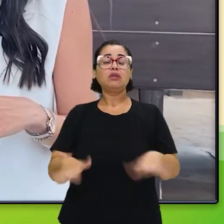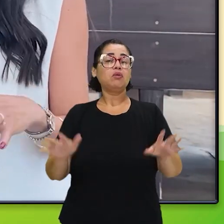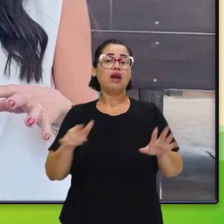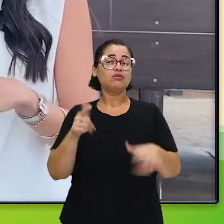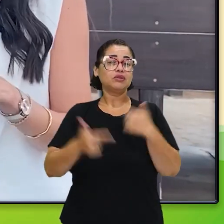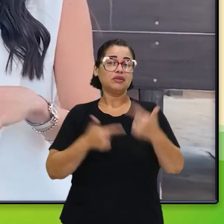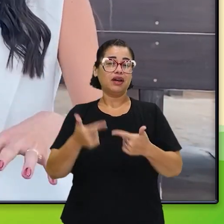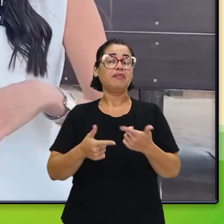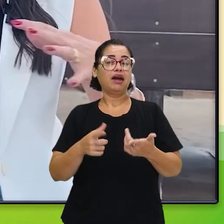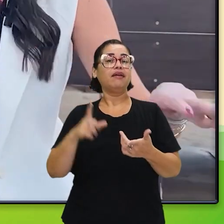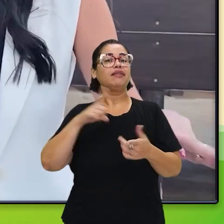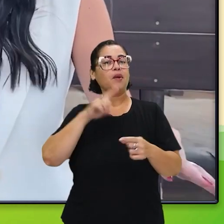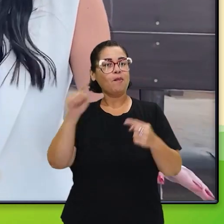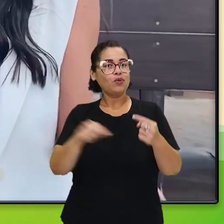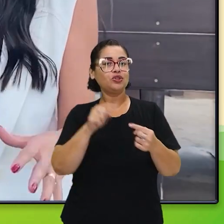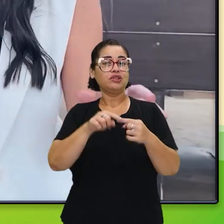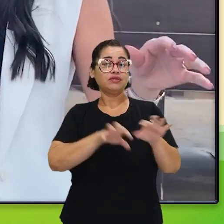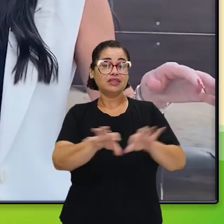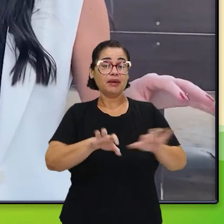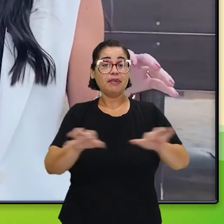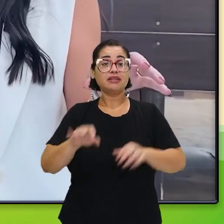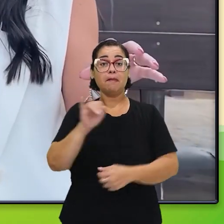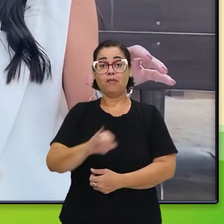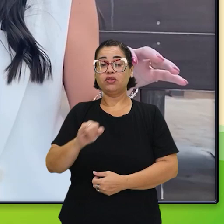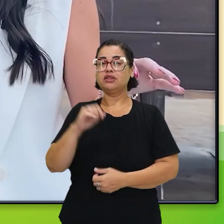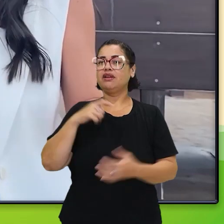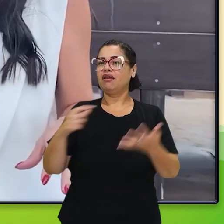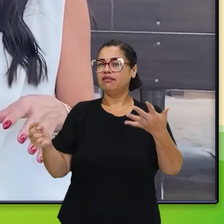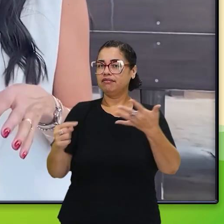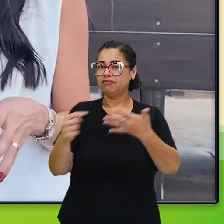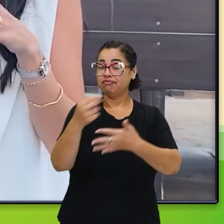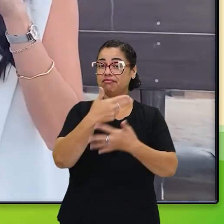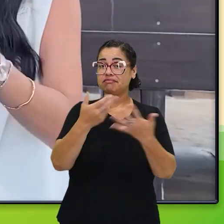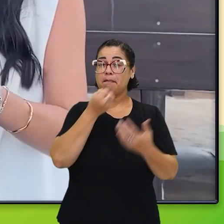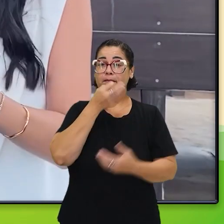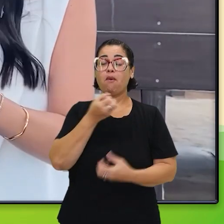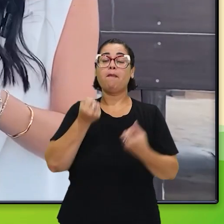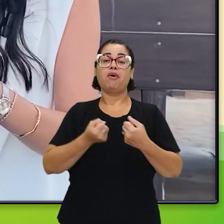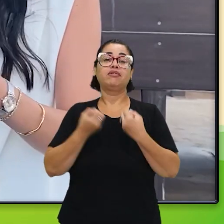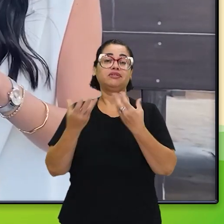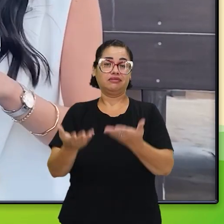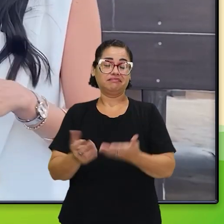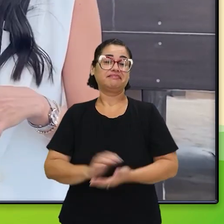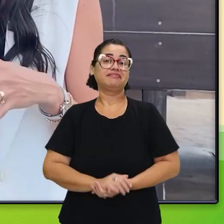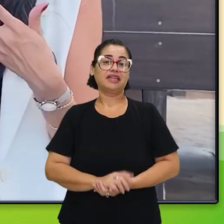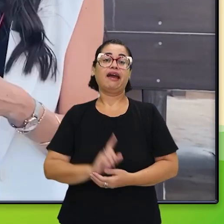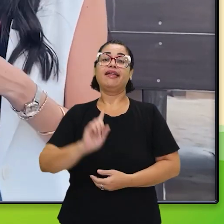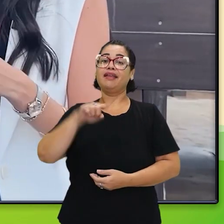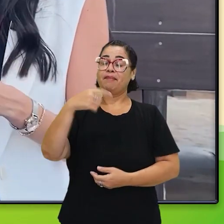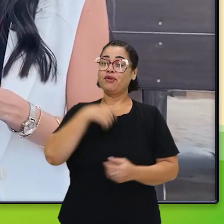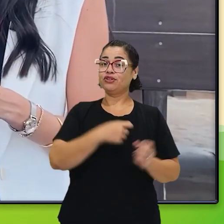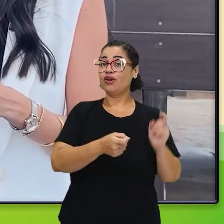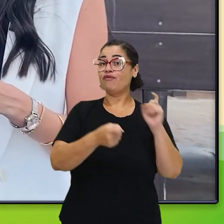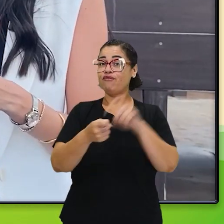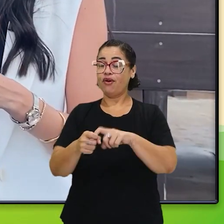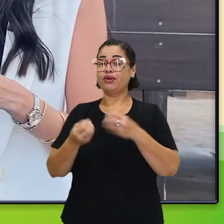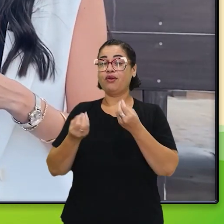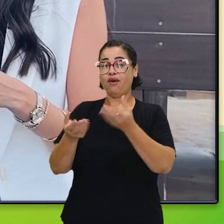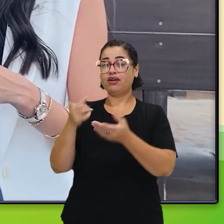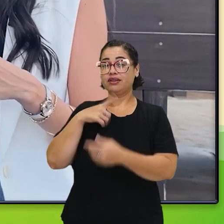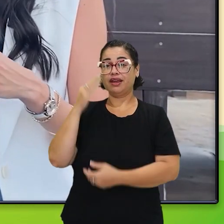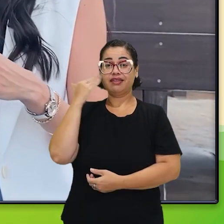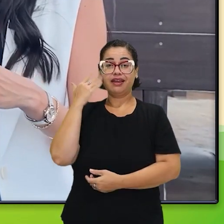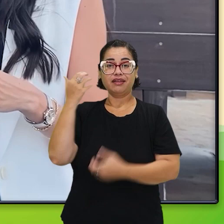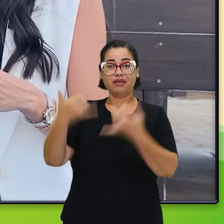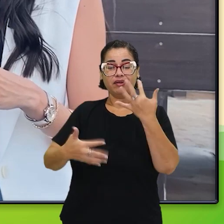mostrar como aquilo vai acontecer de forma natural no trabalho dele, mas ele vai ter mais um tipo de separação. E os benefícios que isso vai trazer.